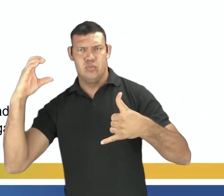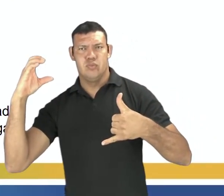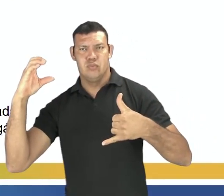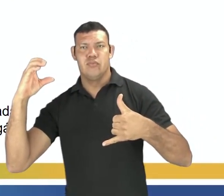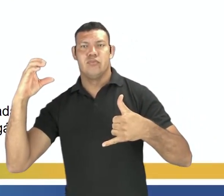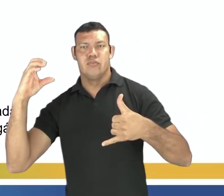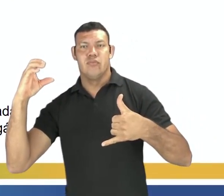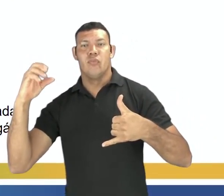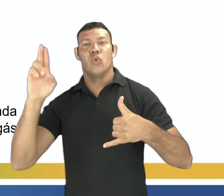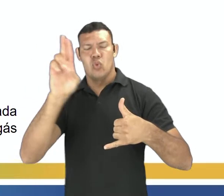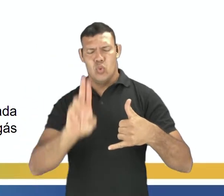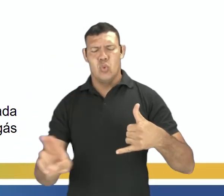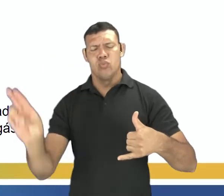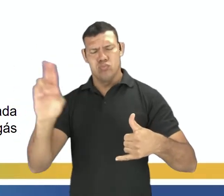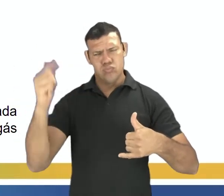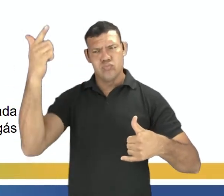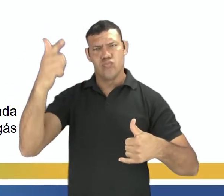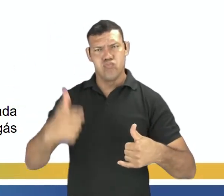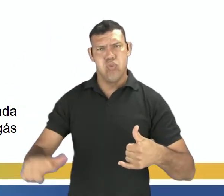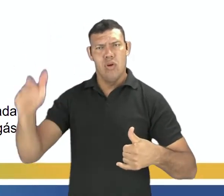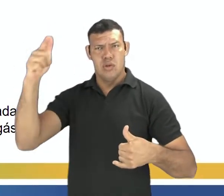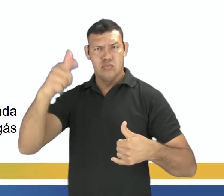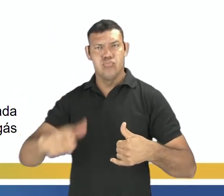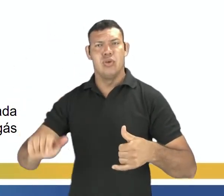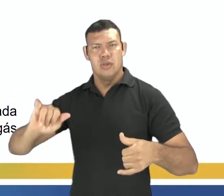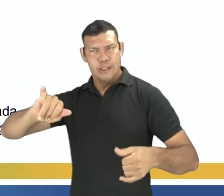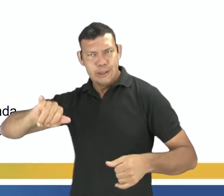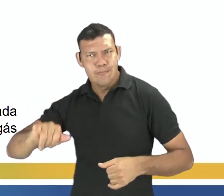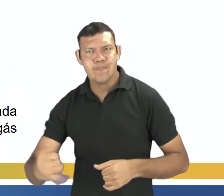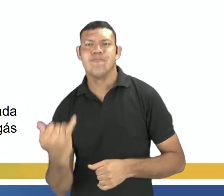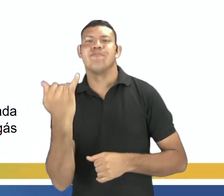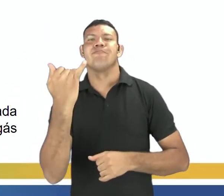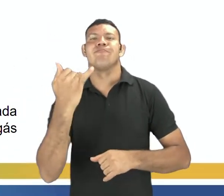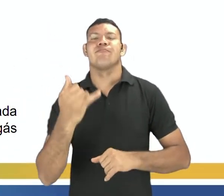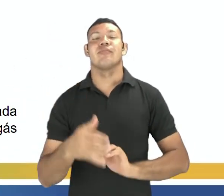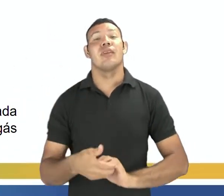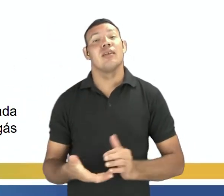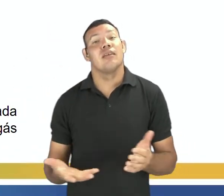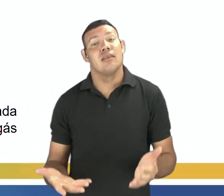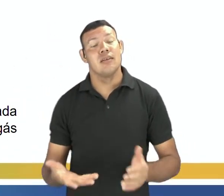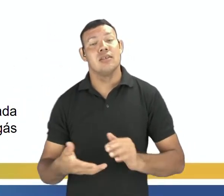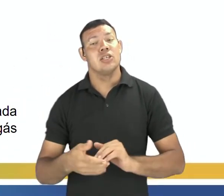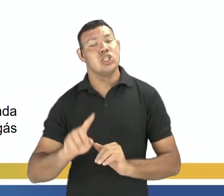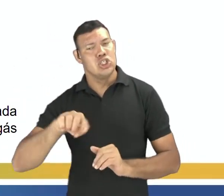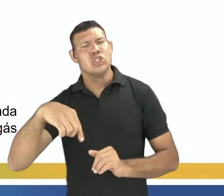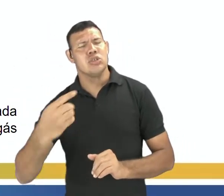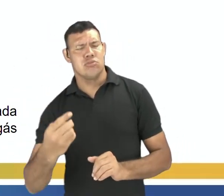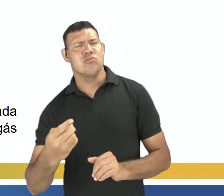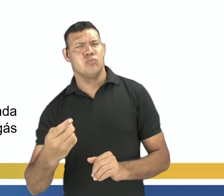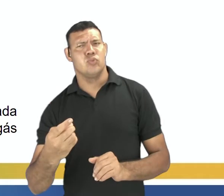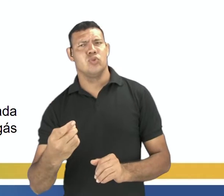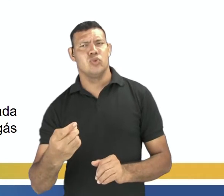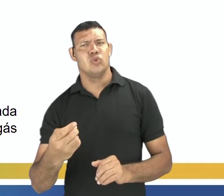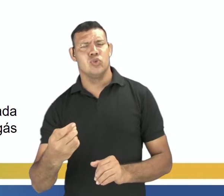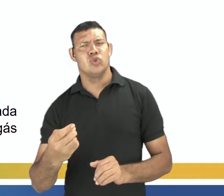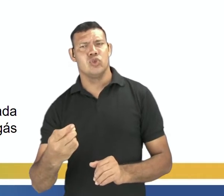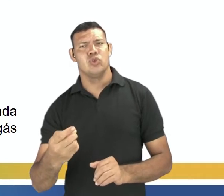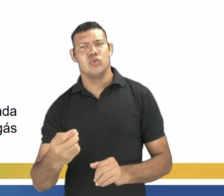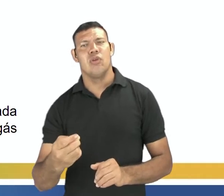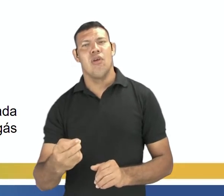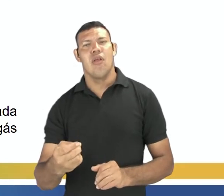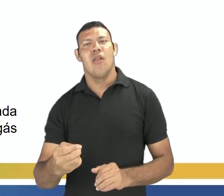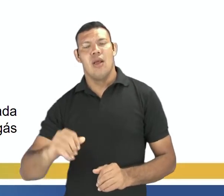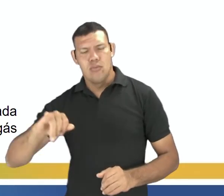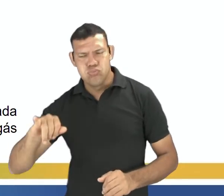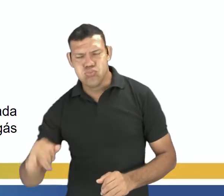carbono venha a ser aproveitado para determinados fins e depois ele volta às condições de